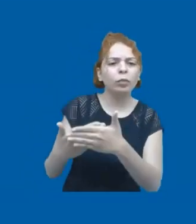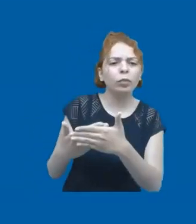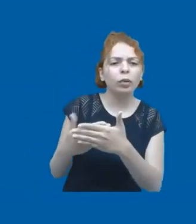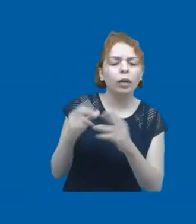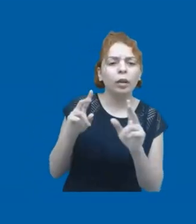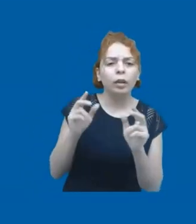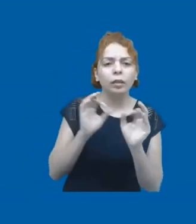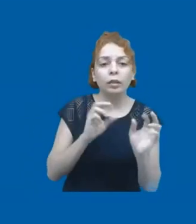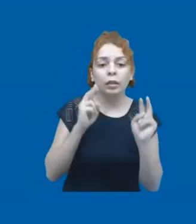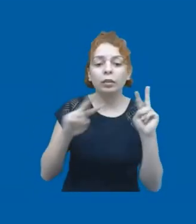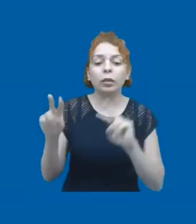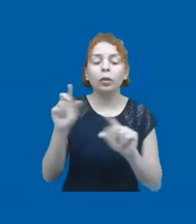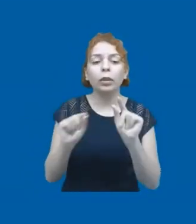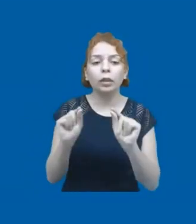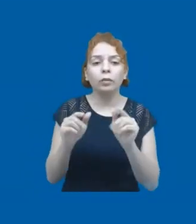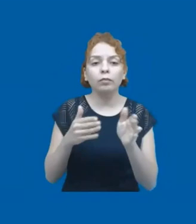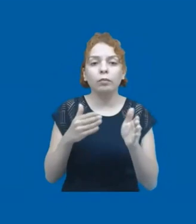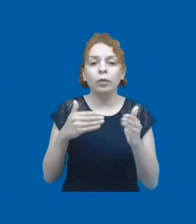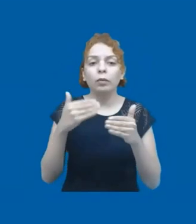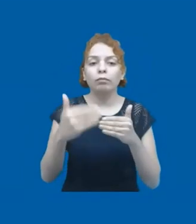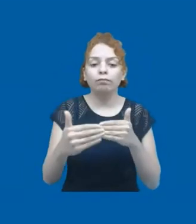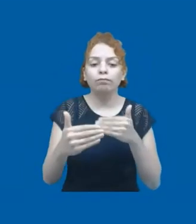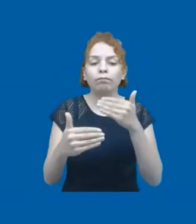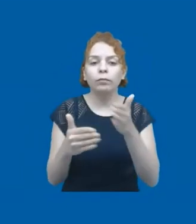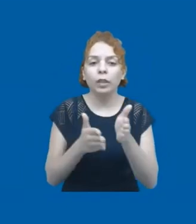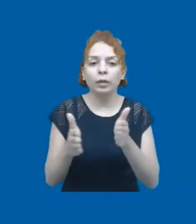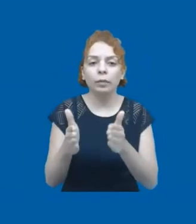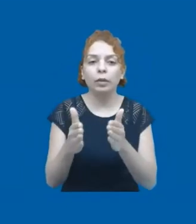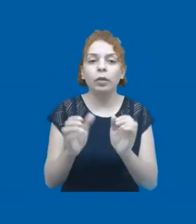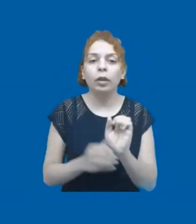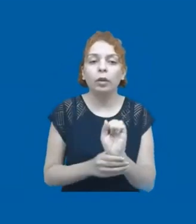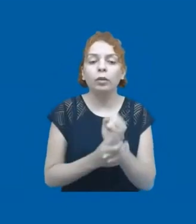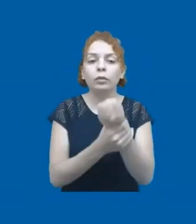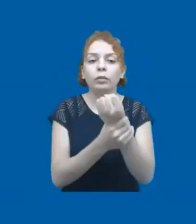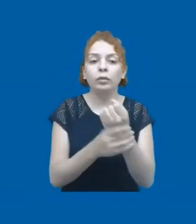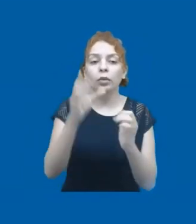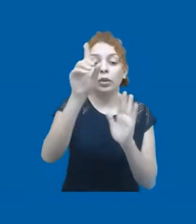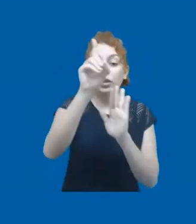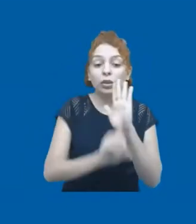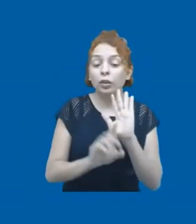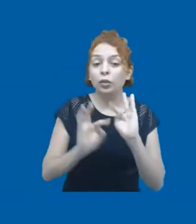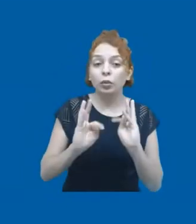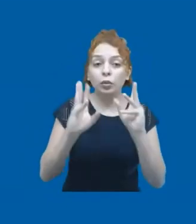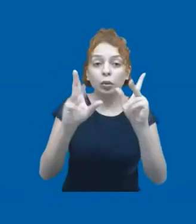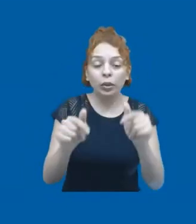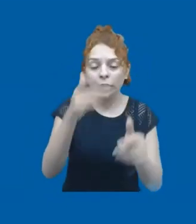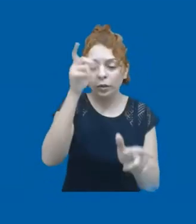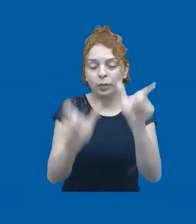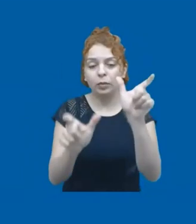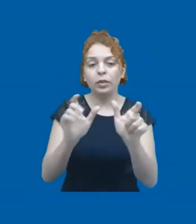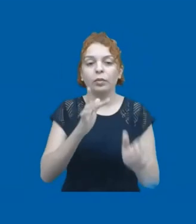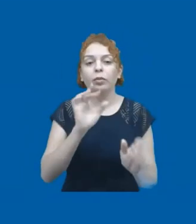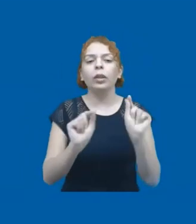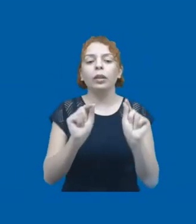o longo caminho para seguir para a efetiva garantia do direito de todas as pessoas à saúde, por exemplo.